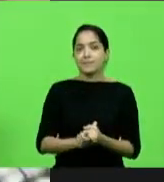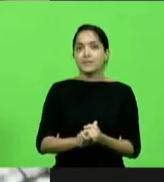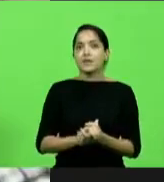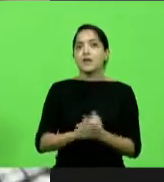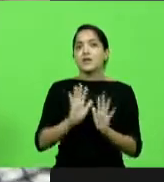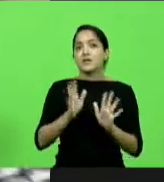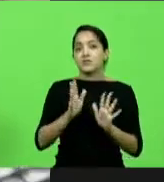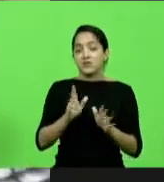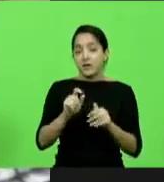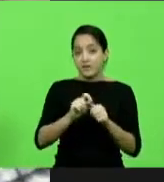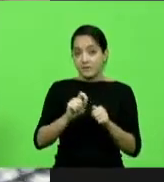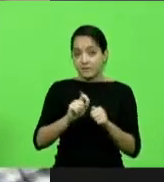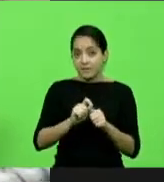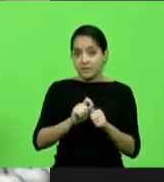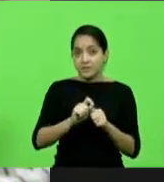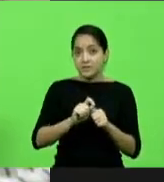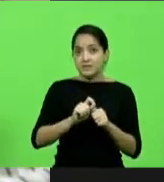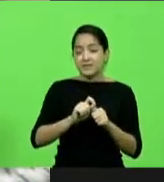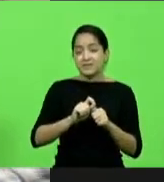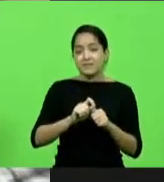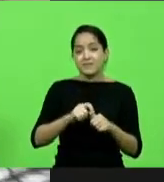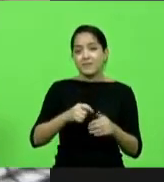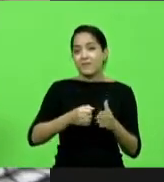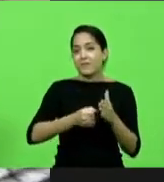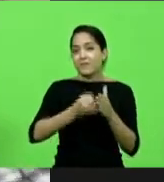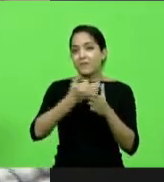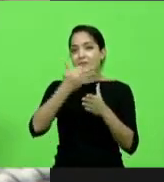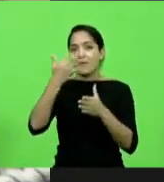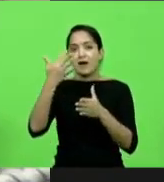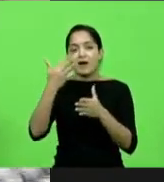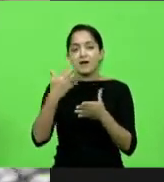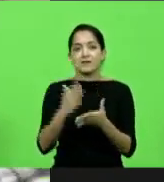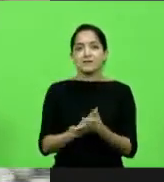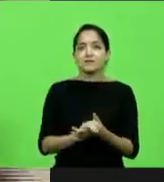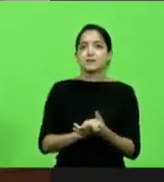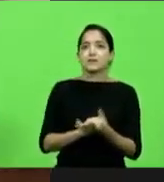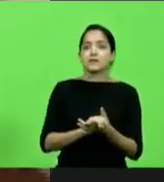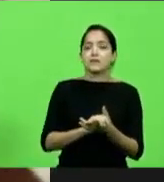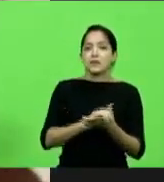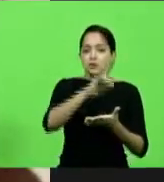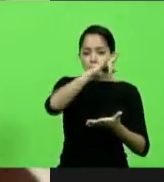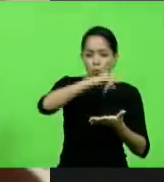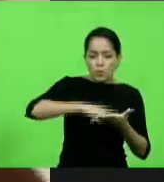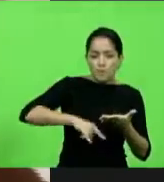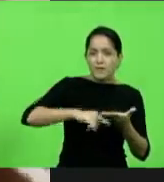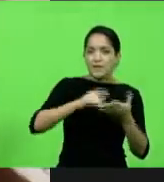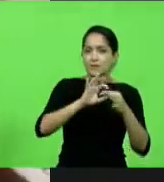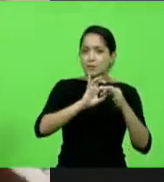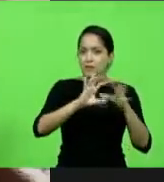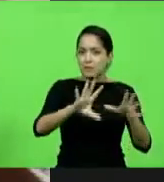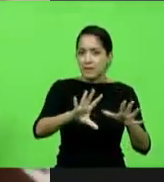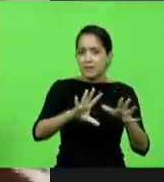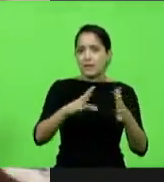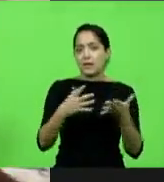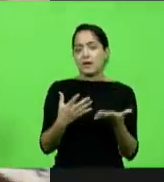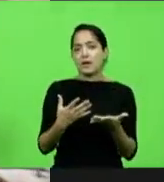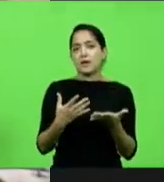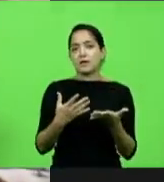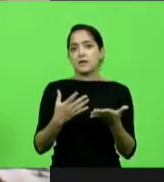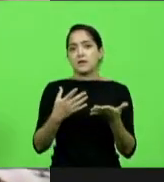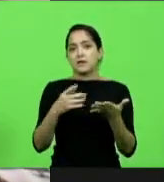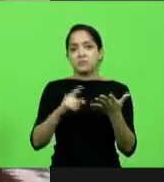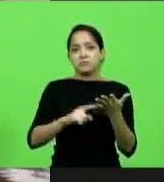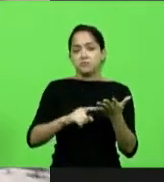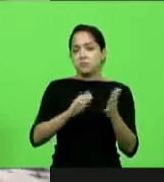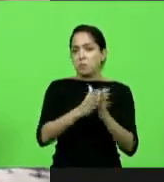fiz mais de uma centena de habeas corpus em defesa de pobre, de favelado, de